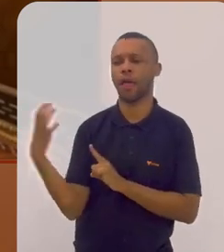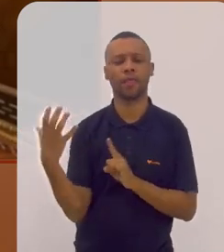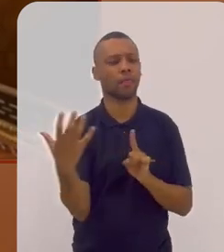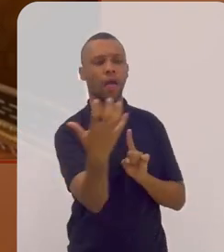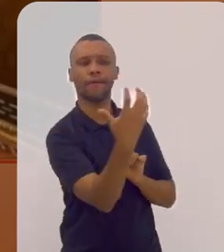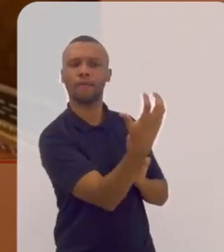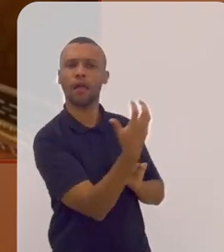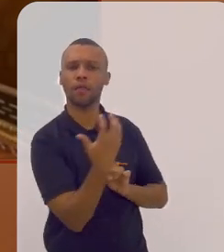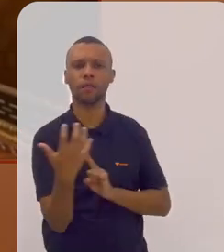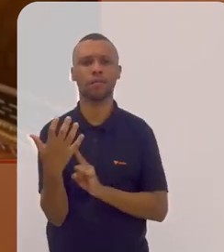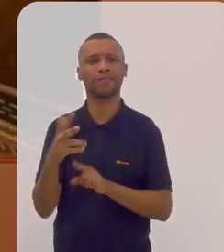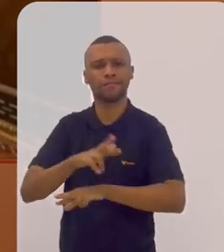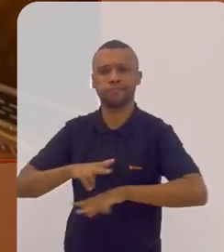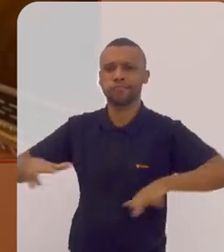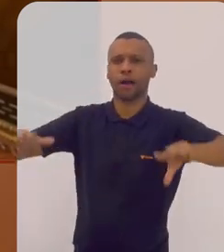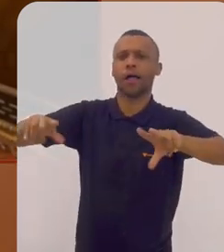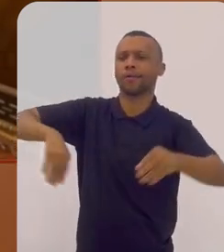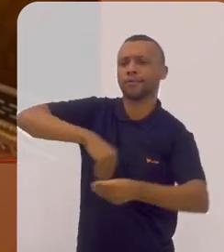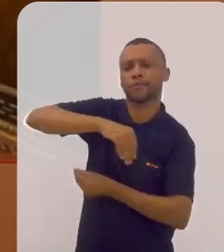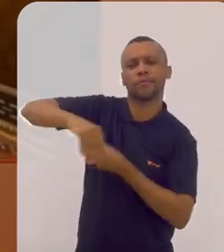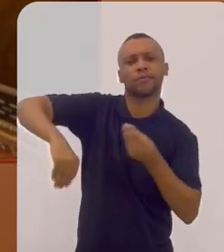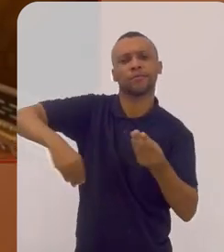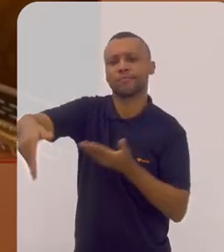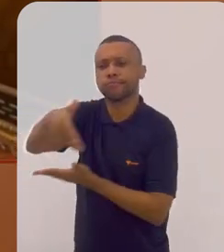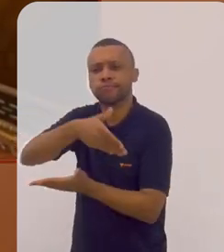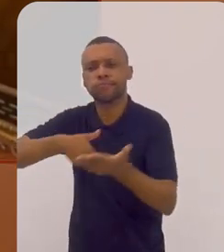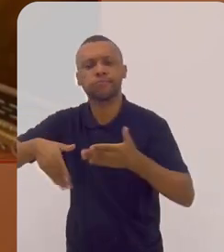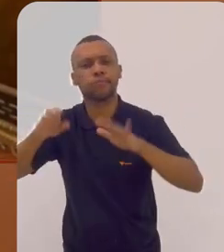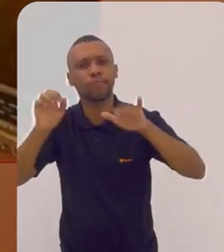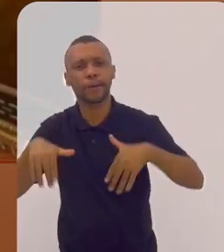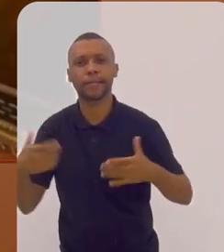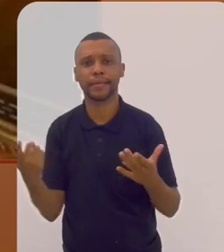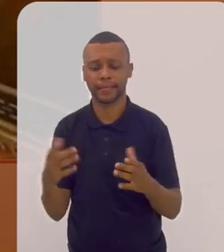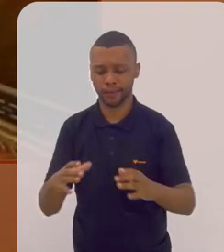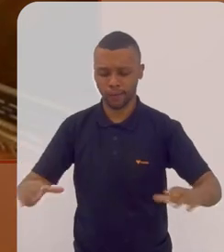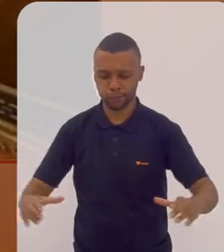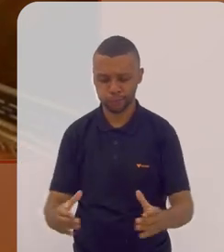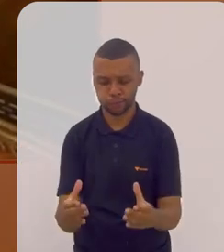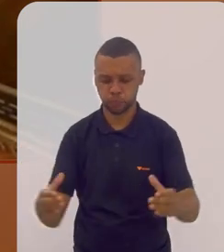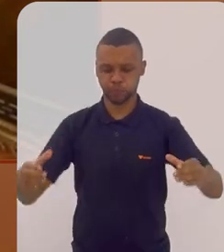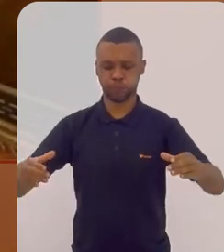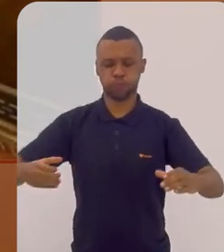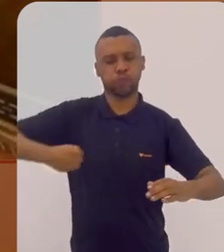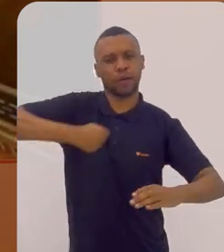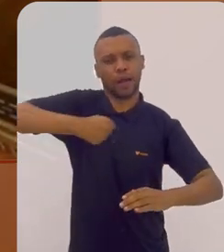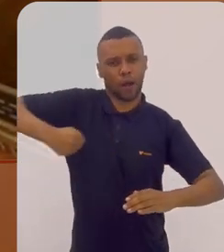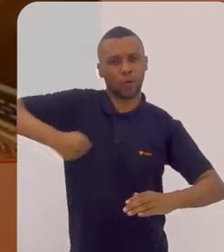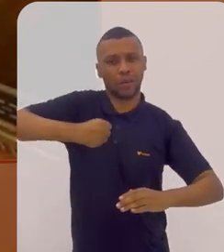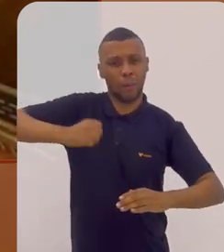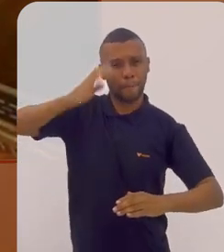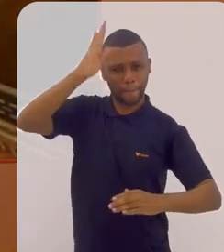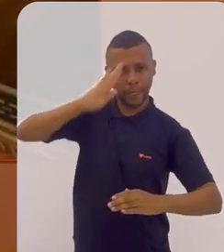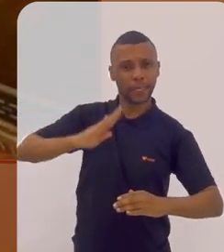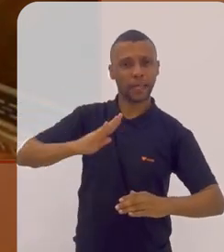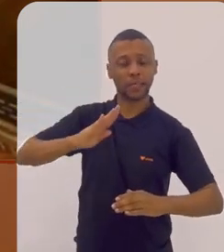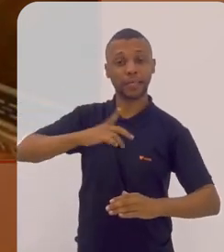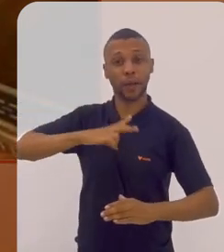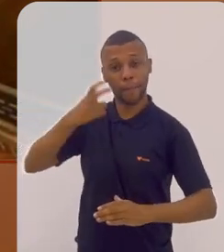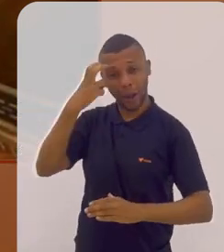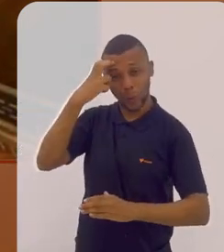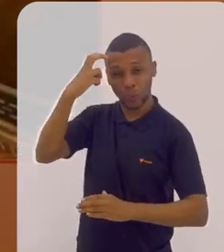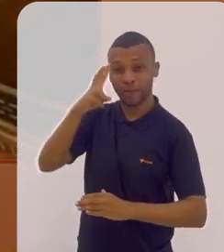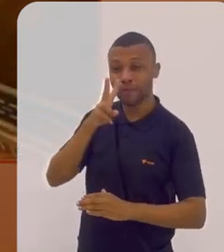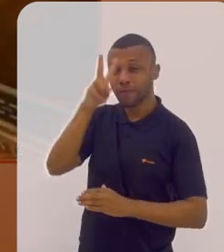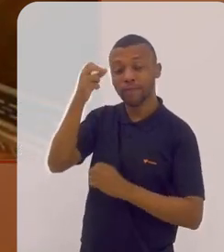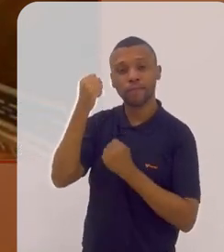tantas influências que sempre foram tão bem misturadas aqui nesse caldeirão brasileiro e que geram uma cultura